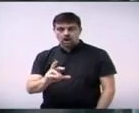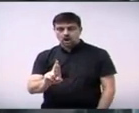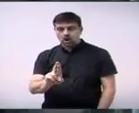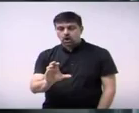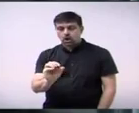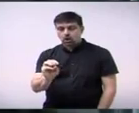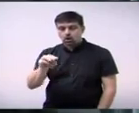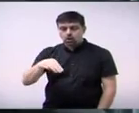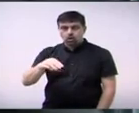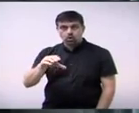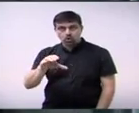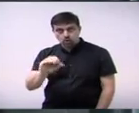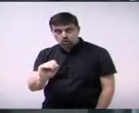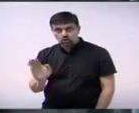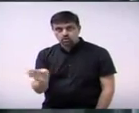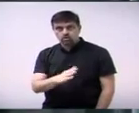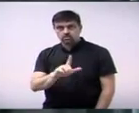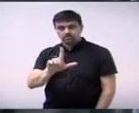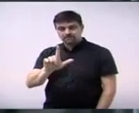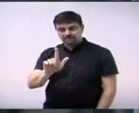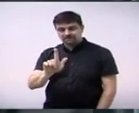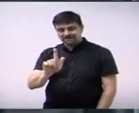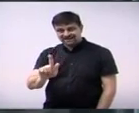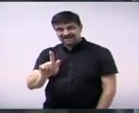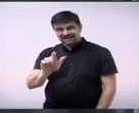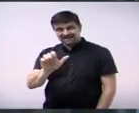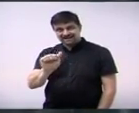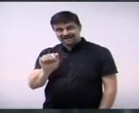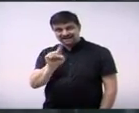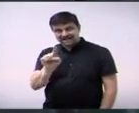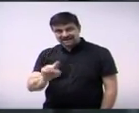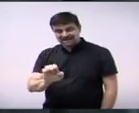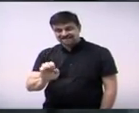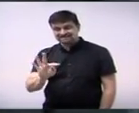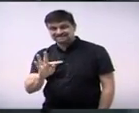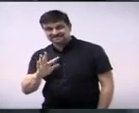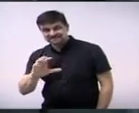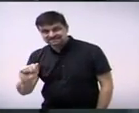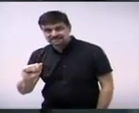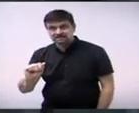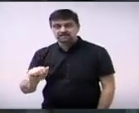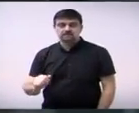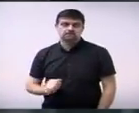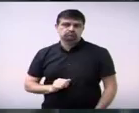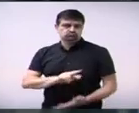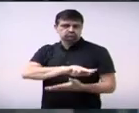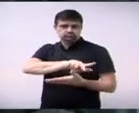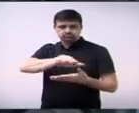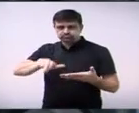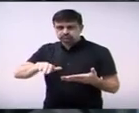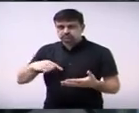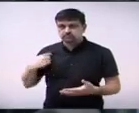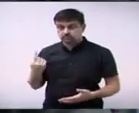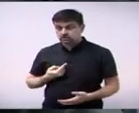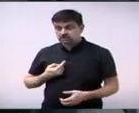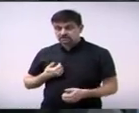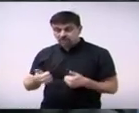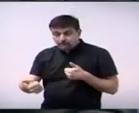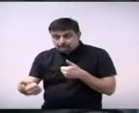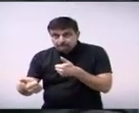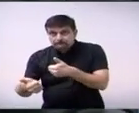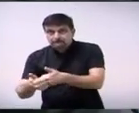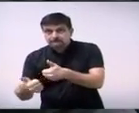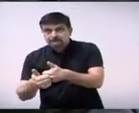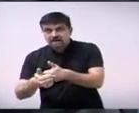e aproveito também já que estamos por vias das eleições